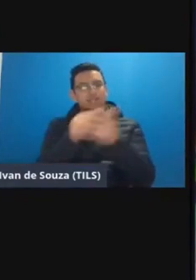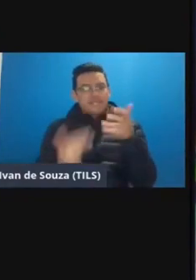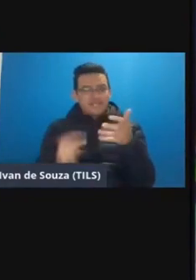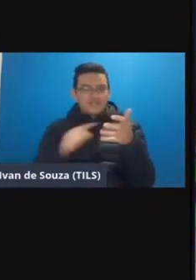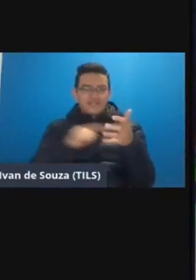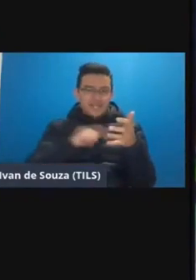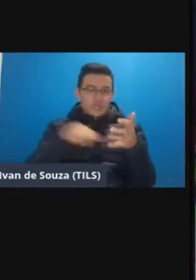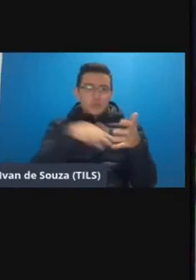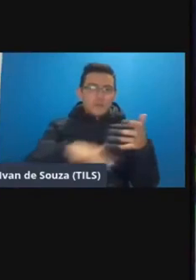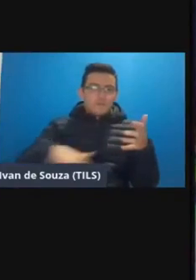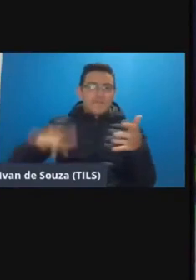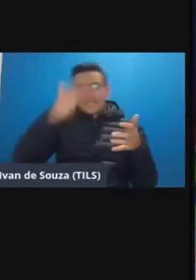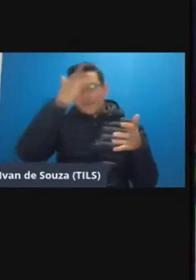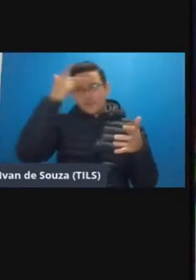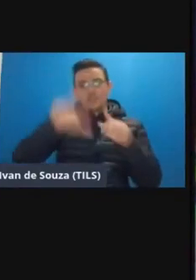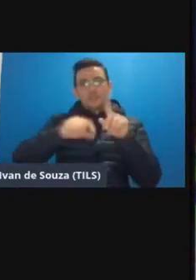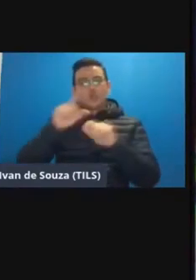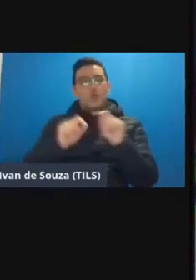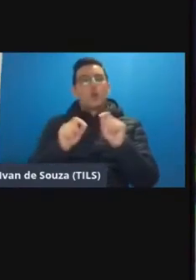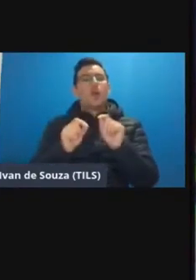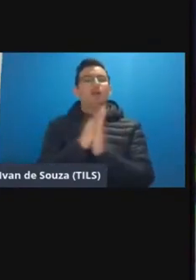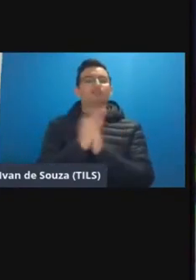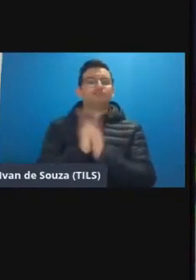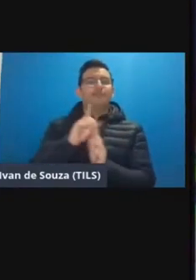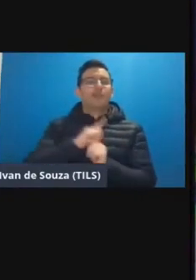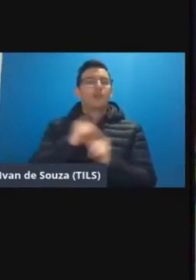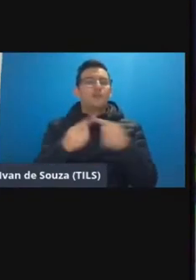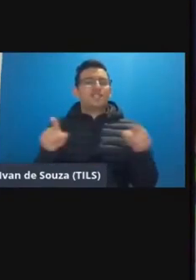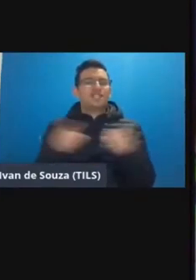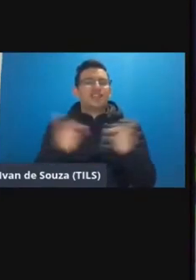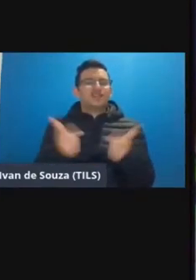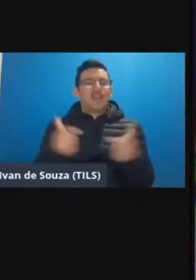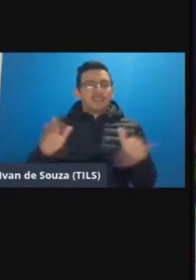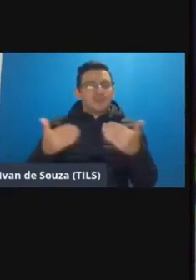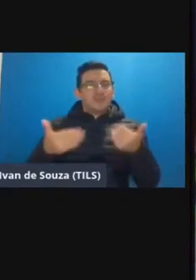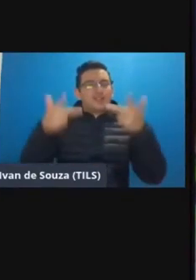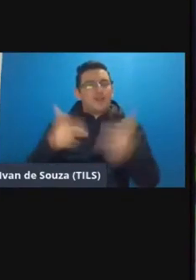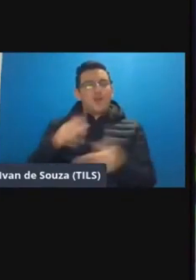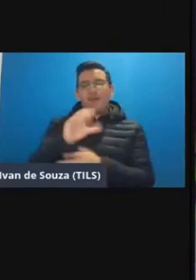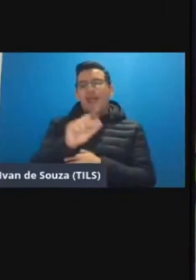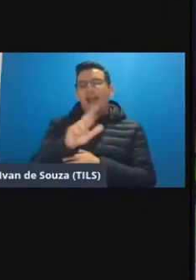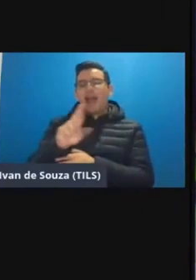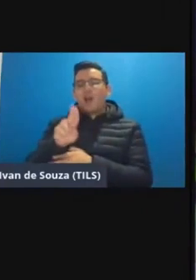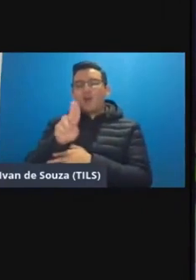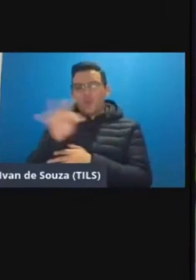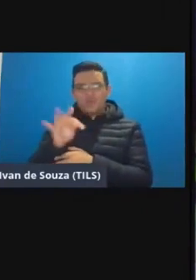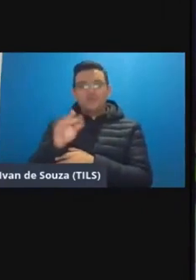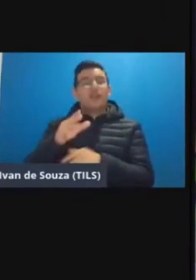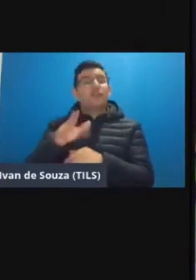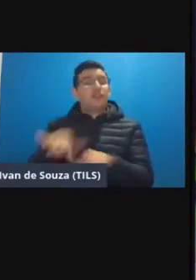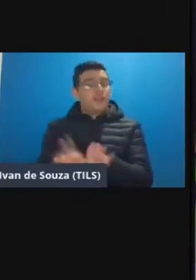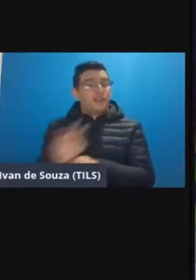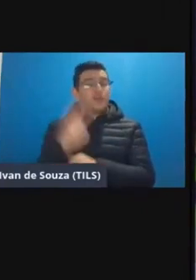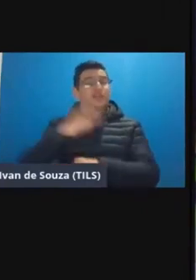um cenário a pessoa escolhe um avatar tem uma musiquinha chata que fica estimulando igual o carrute né também valoriza tempo valoriza a